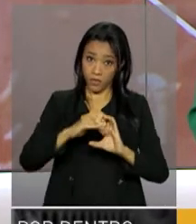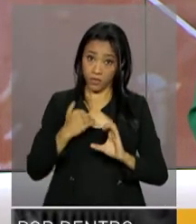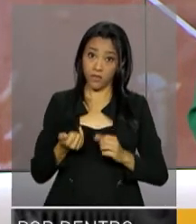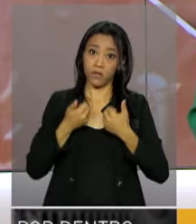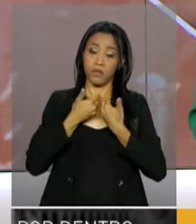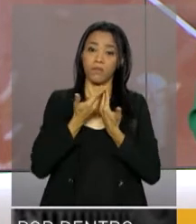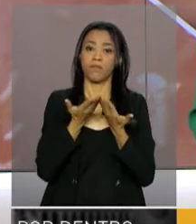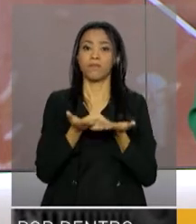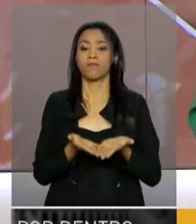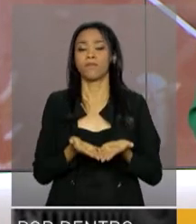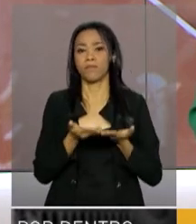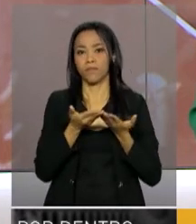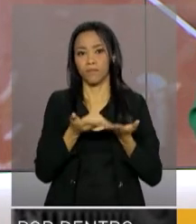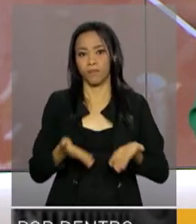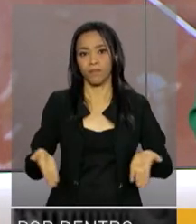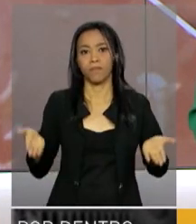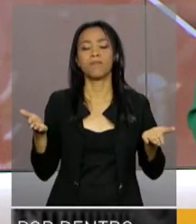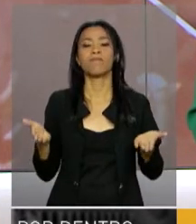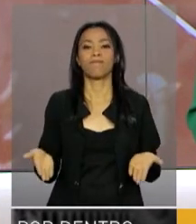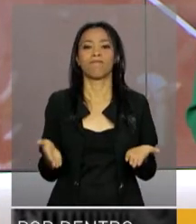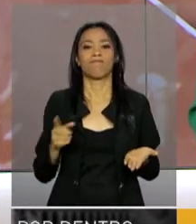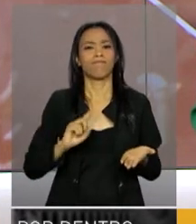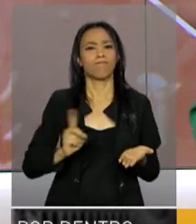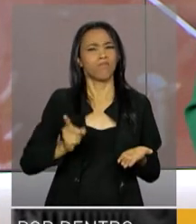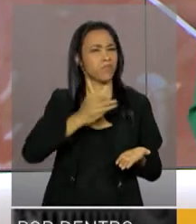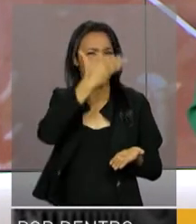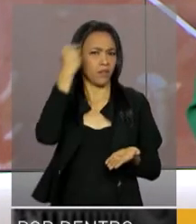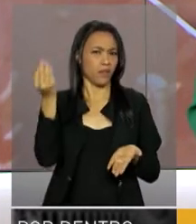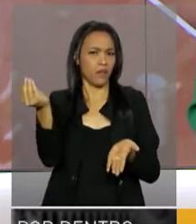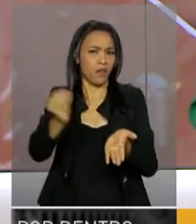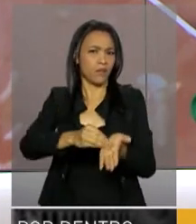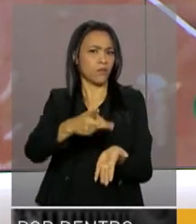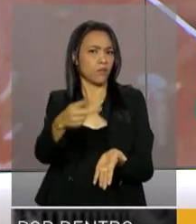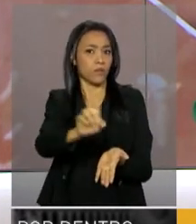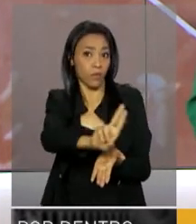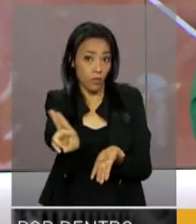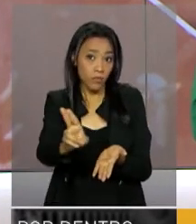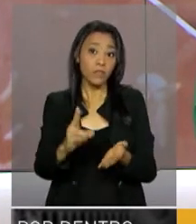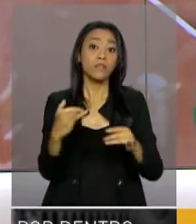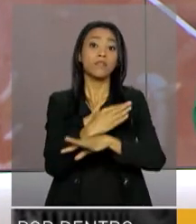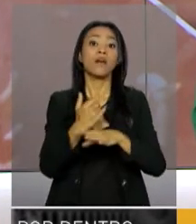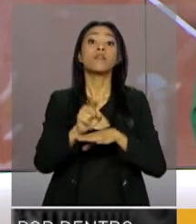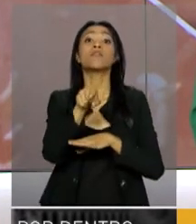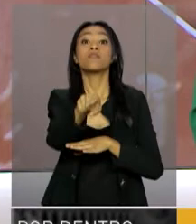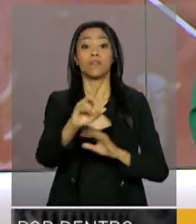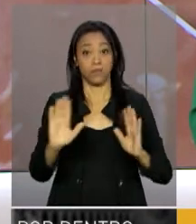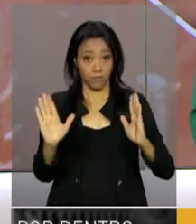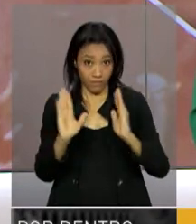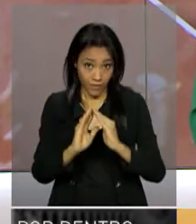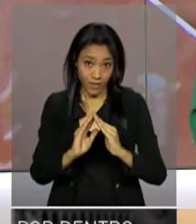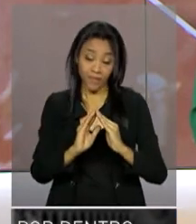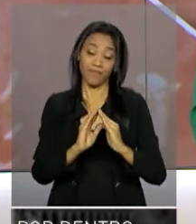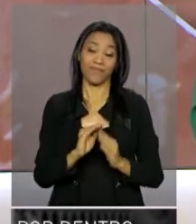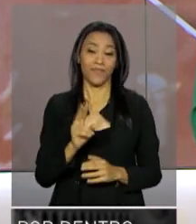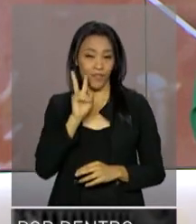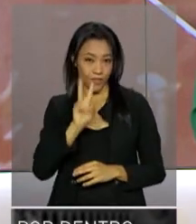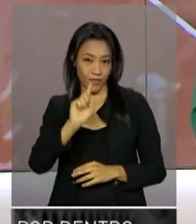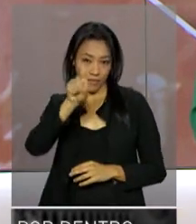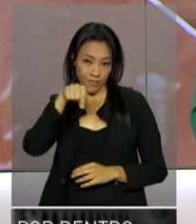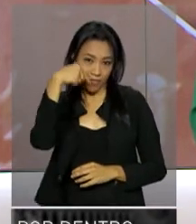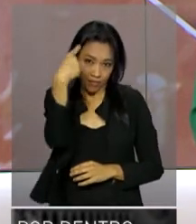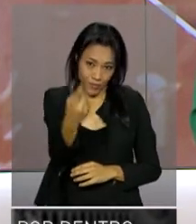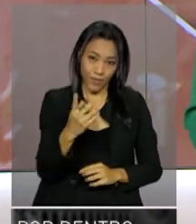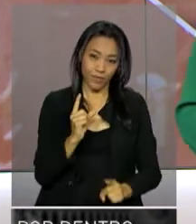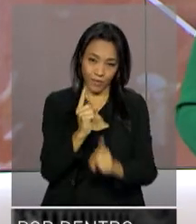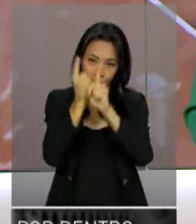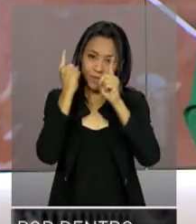governo arroba presidencia.gov.br Não se esqueça de informar o seu nome e a cidade onde você mora. Nos vemos